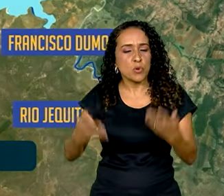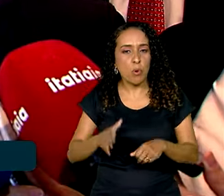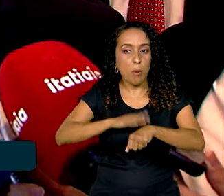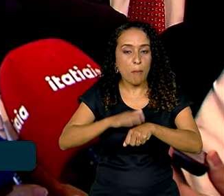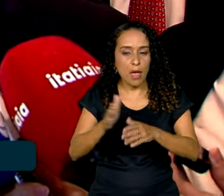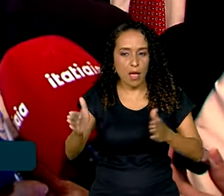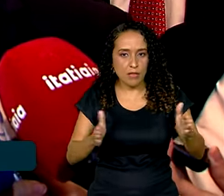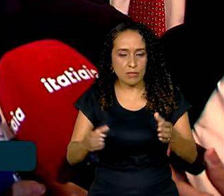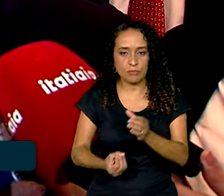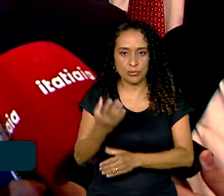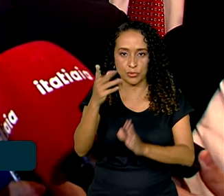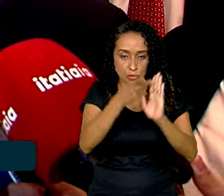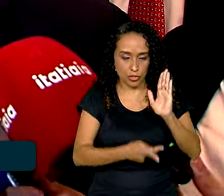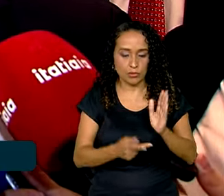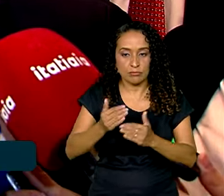projeto.